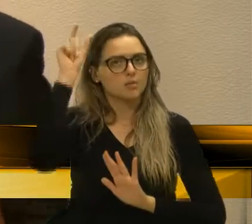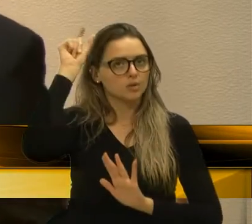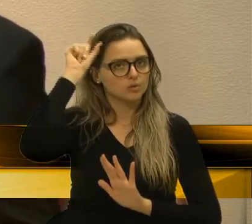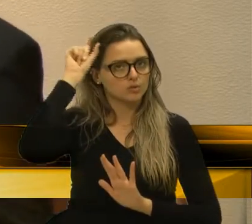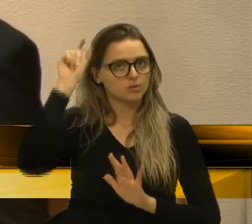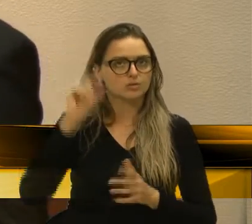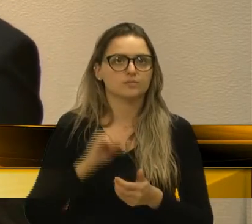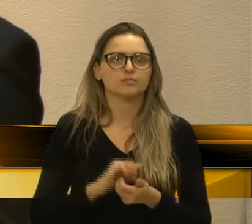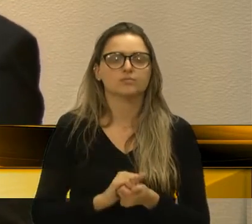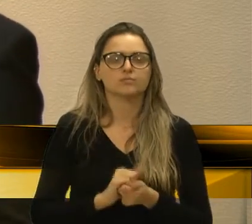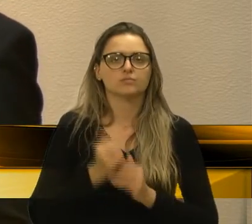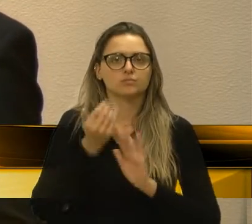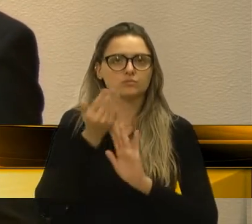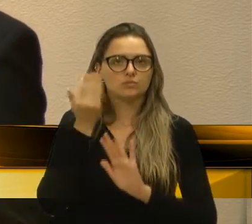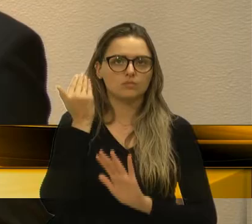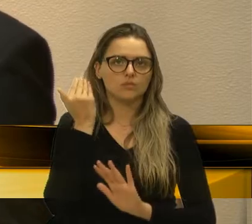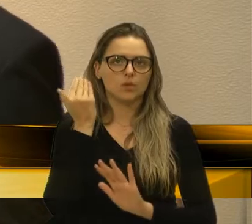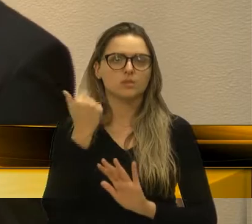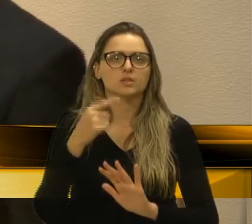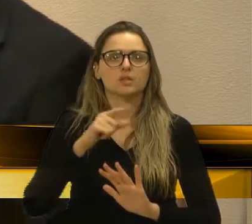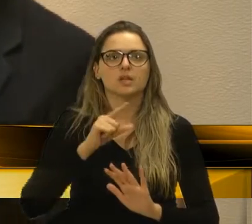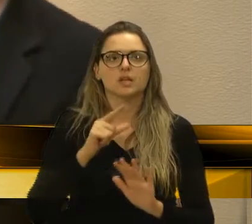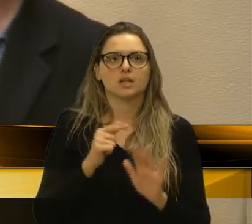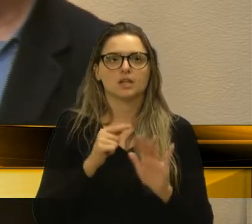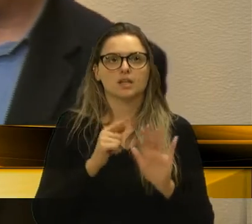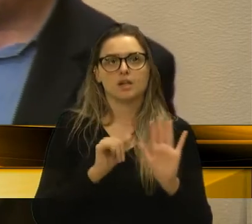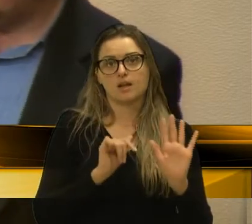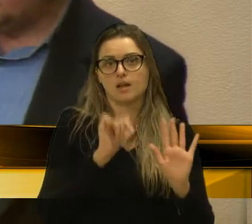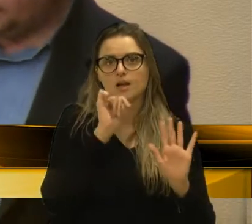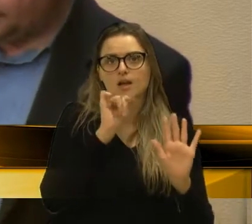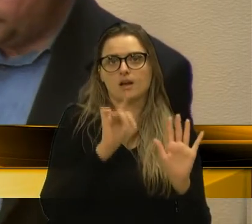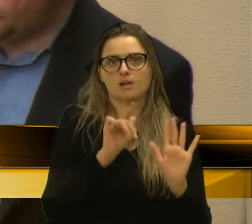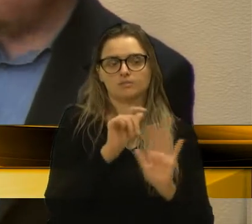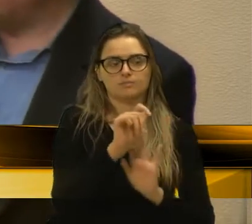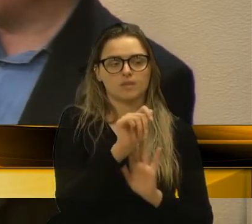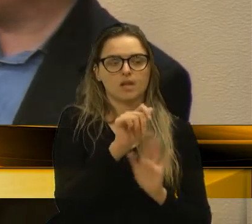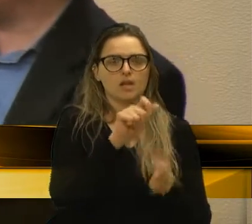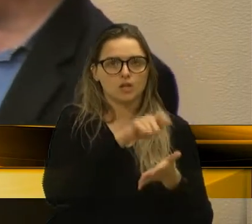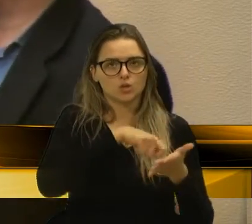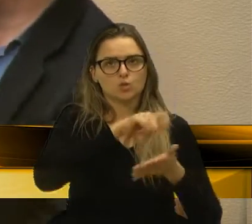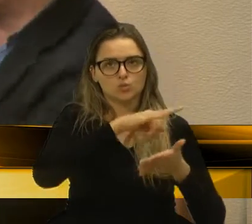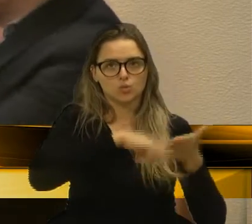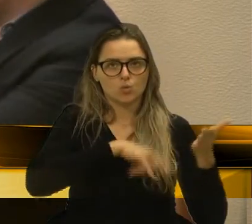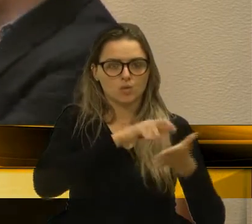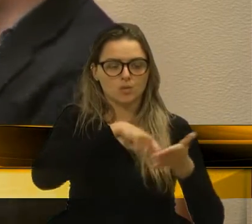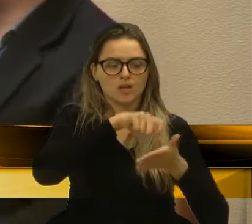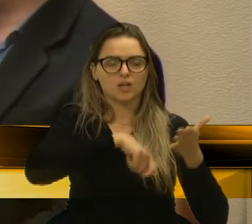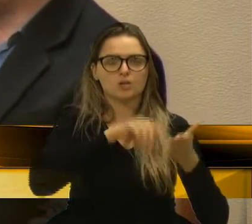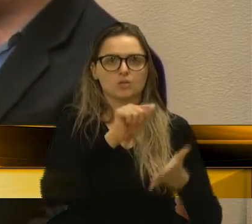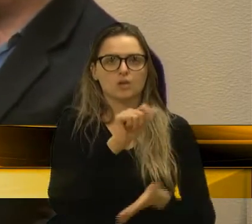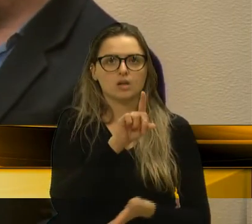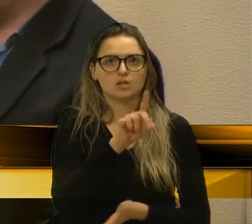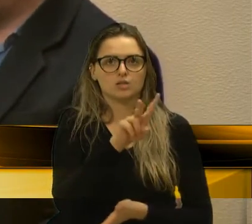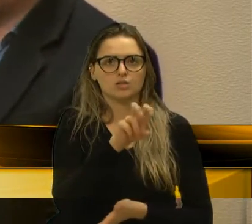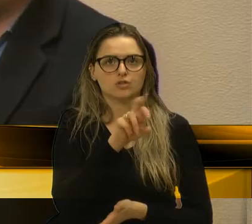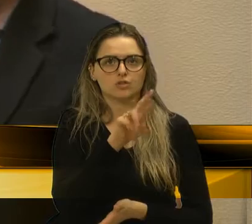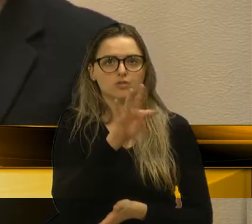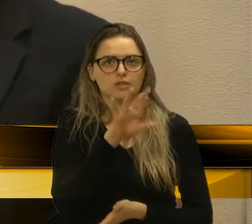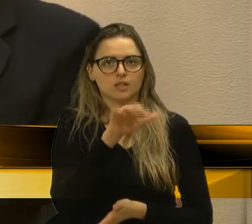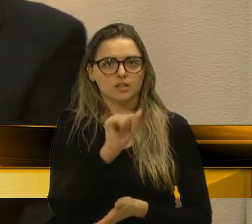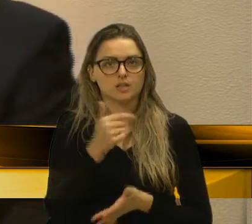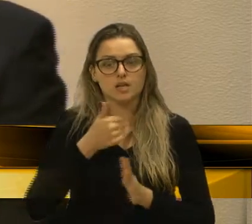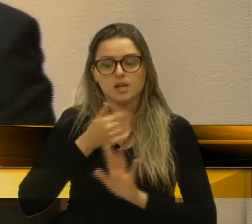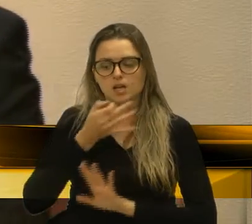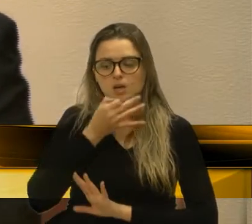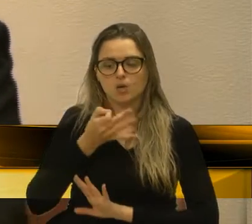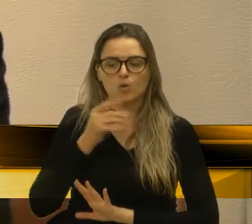Antônio Guerra. Na época, além dessa advertência por escrito que fiz no parecer, nesta tribuna eu sugeri ao